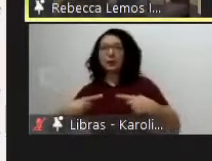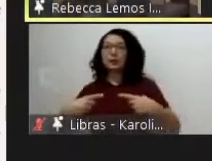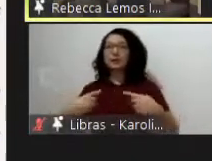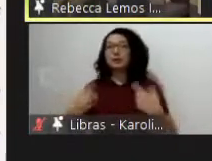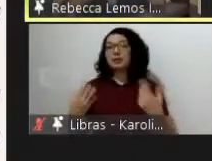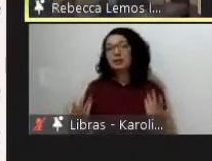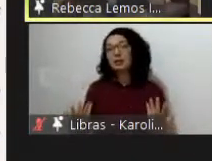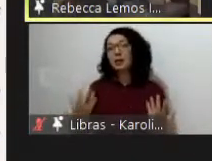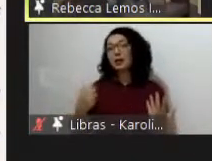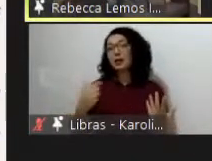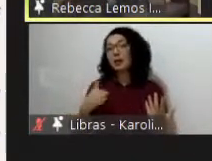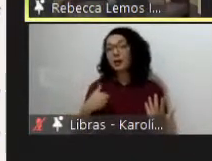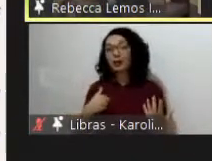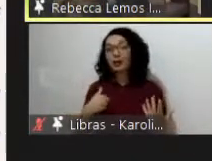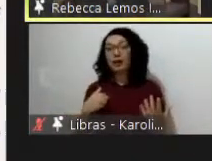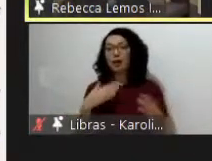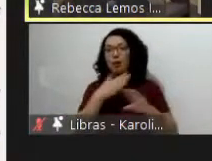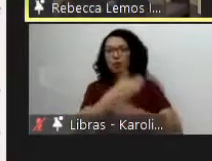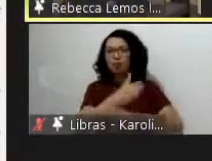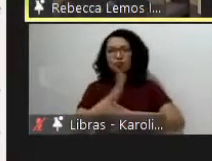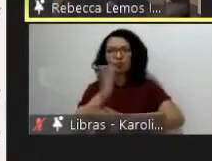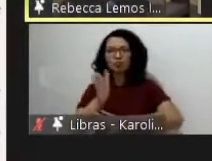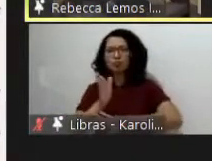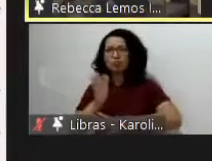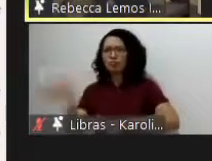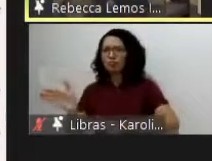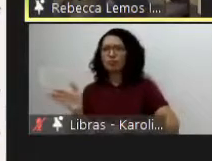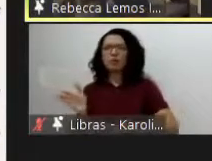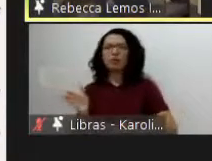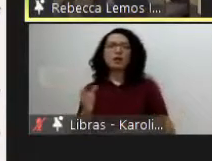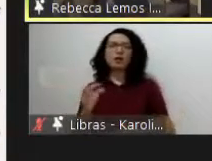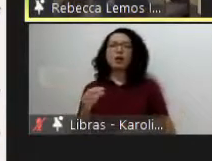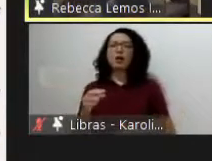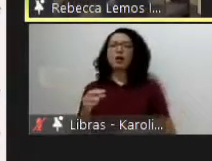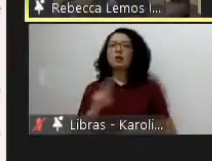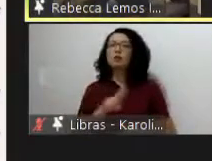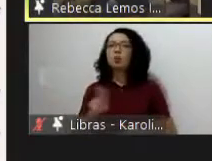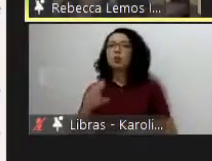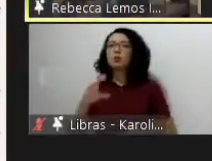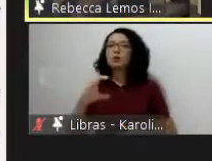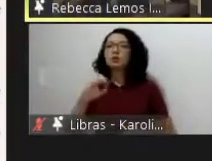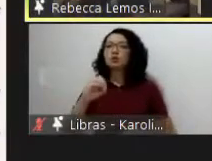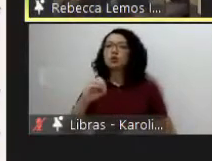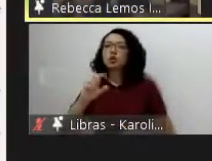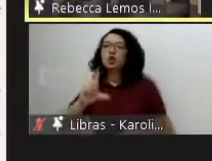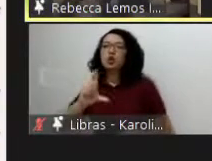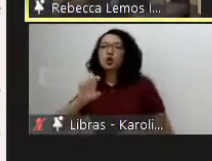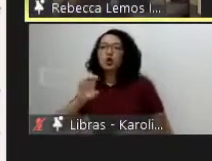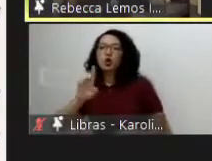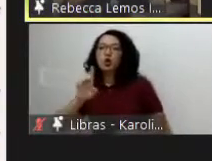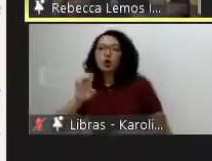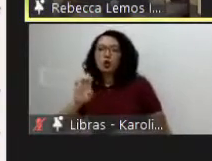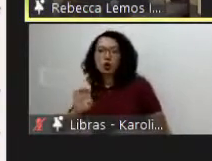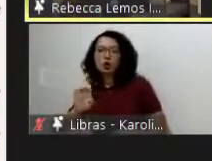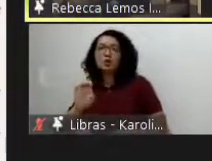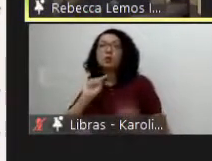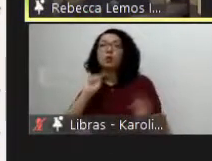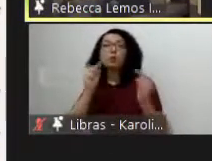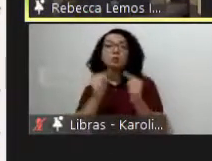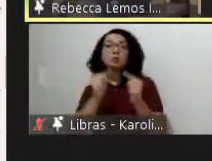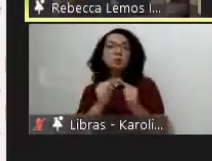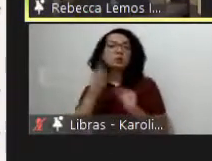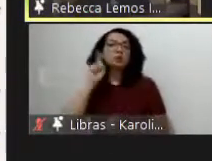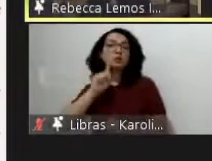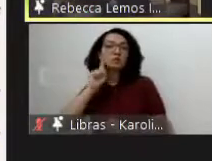sobretudo a nível de college ou mesmo na Europa é que esses estudantes tenham o máximo de conhecimento de cultura